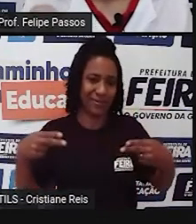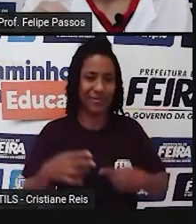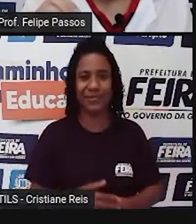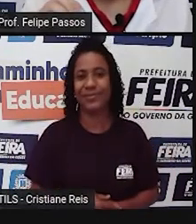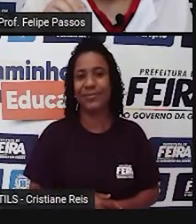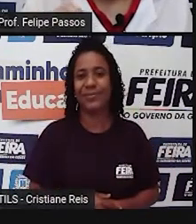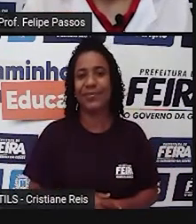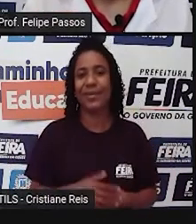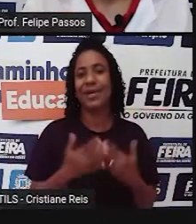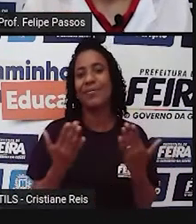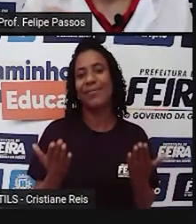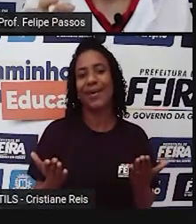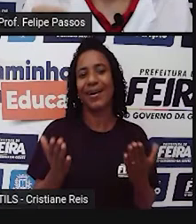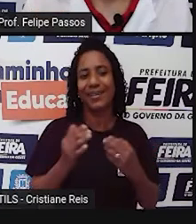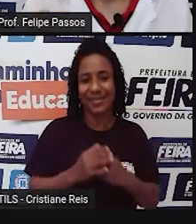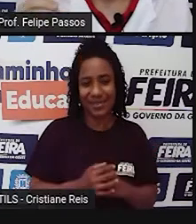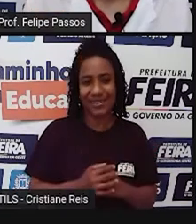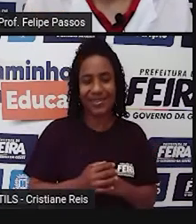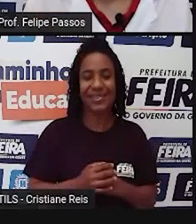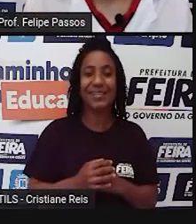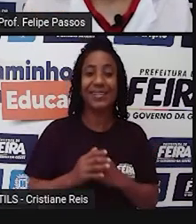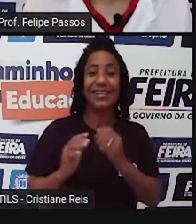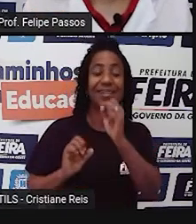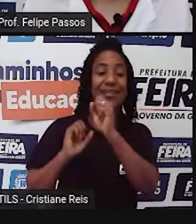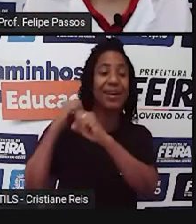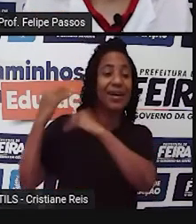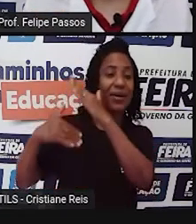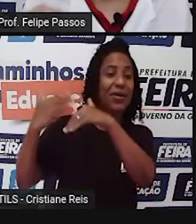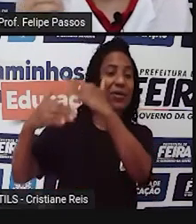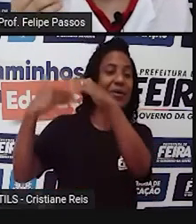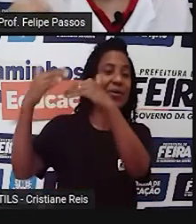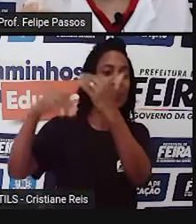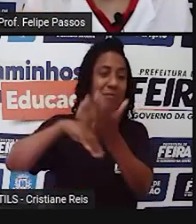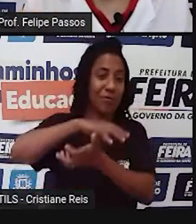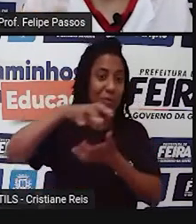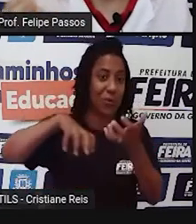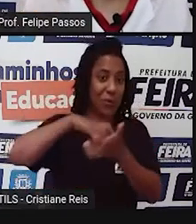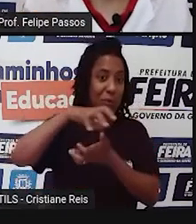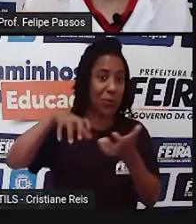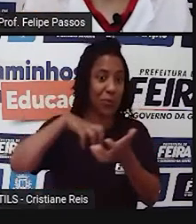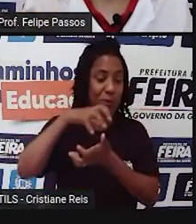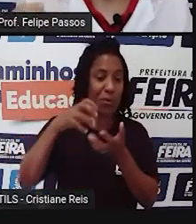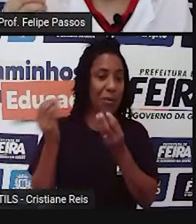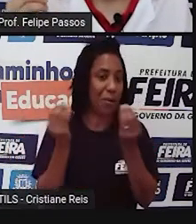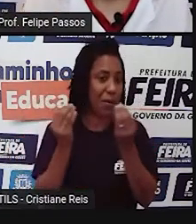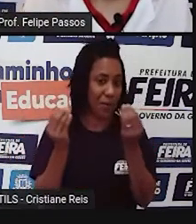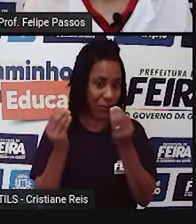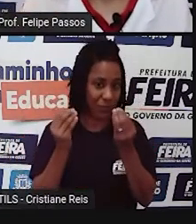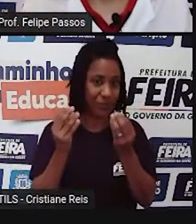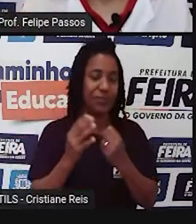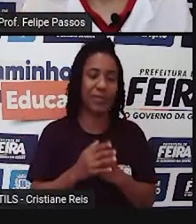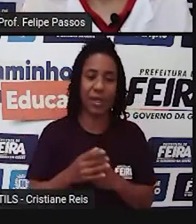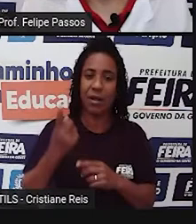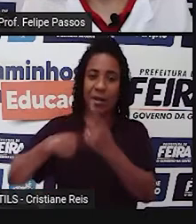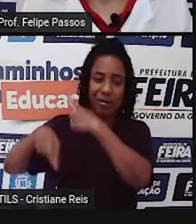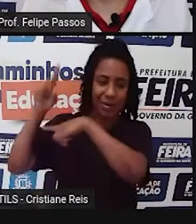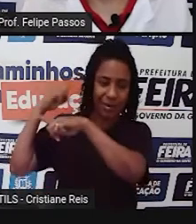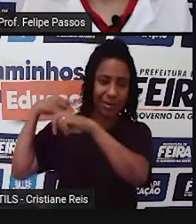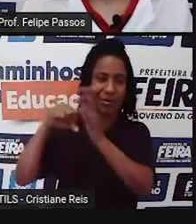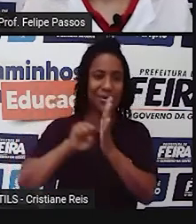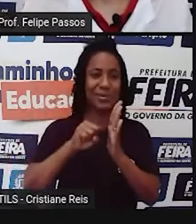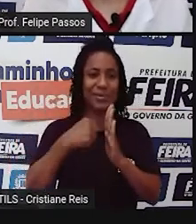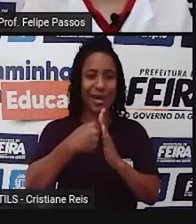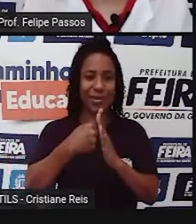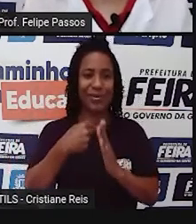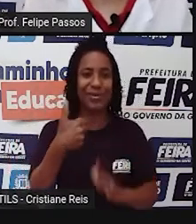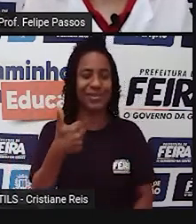Como é que isso começou a interferir mais na nossa humanidade, na civilização? Lá no século XVII,